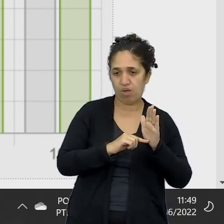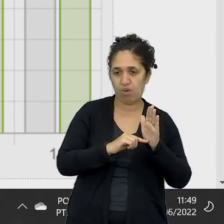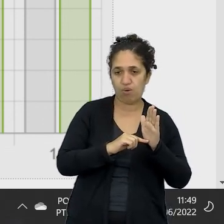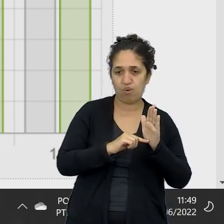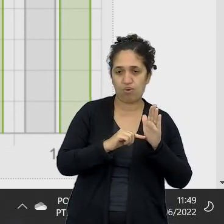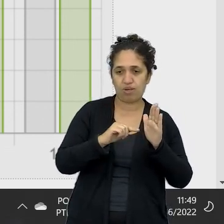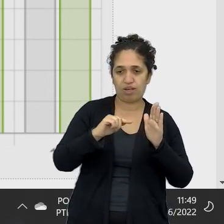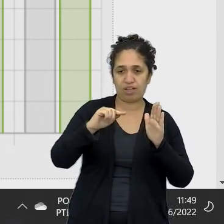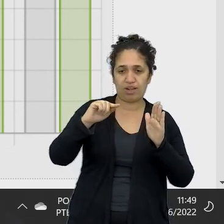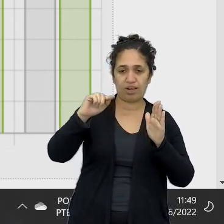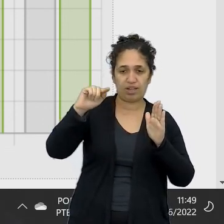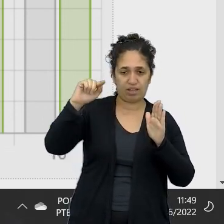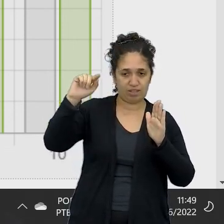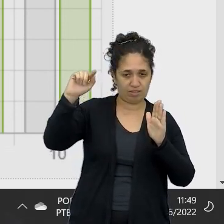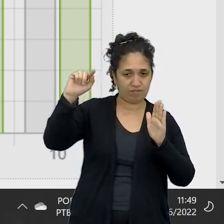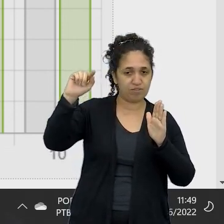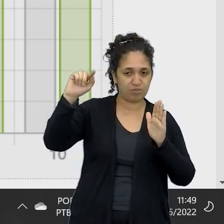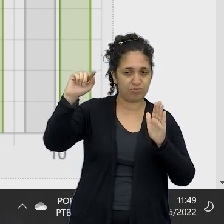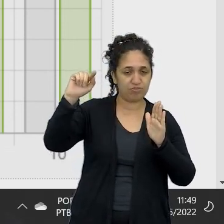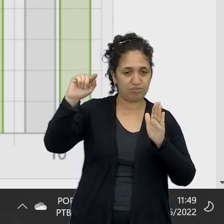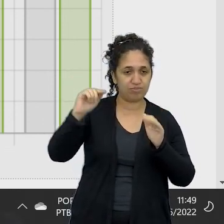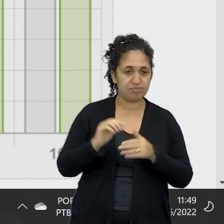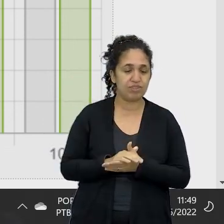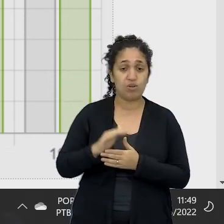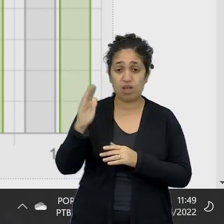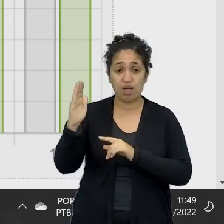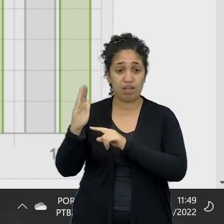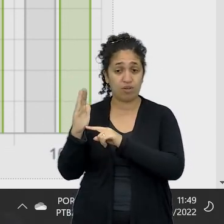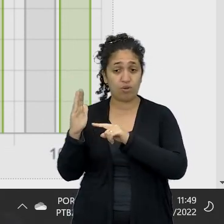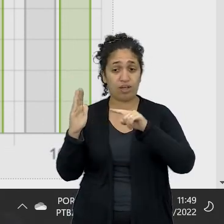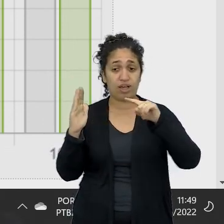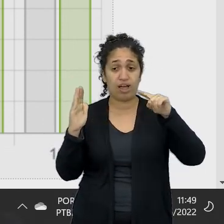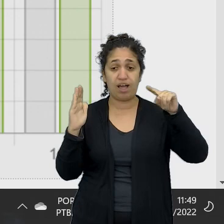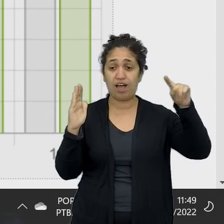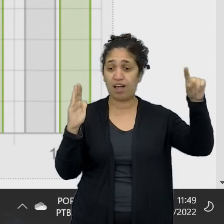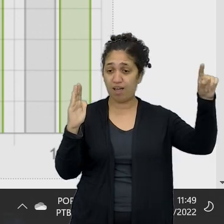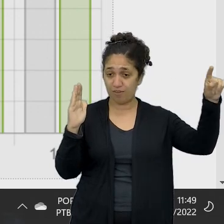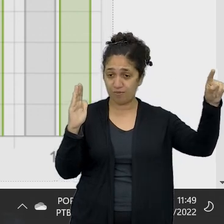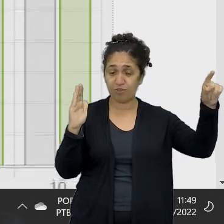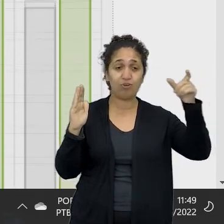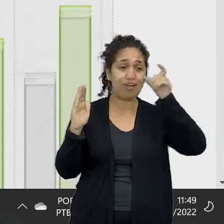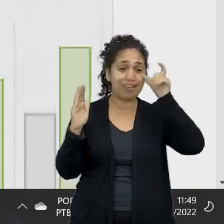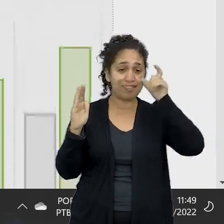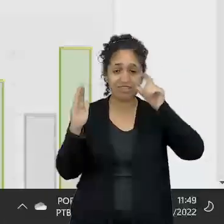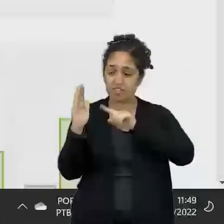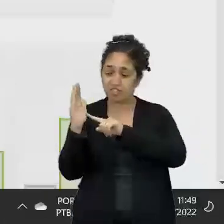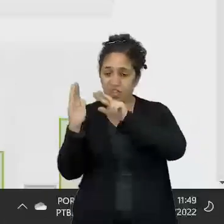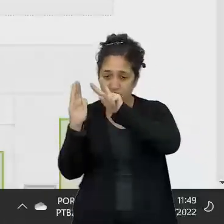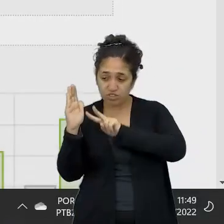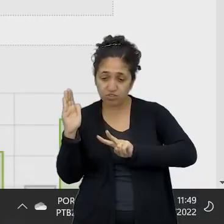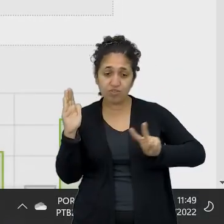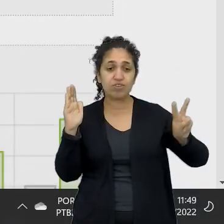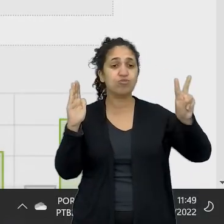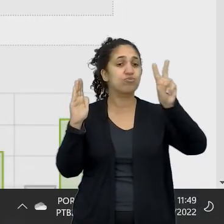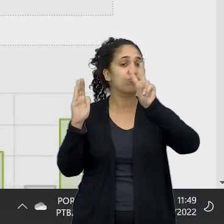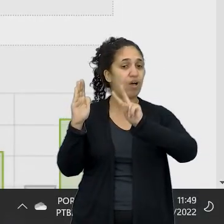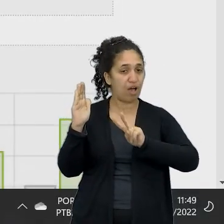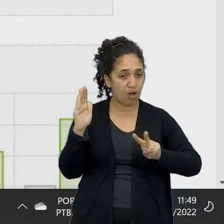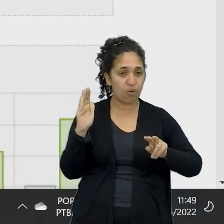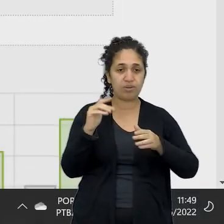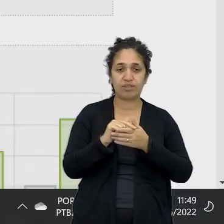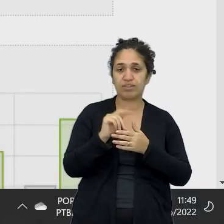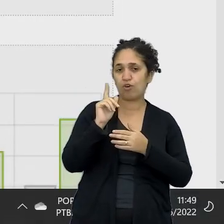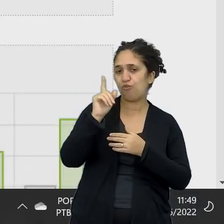E o gráfico, ele é muito interessante na hora da gente fazer a leitura visual dos dados. Eu vou colocar, então,